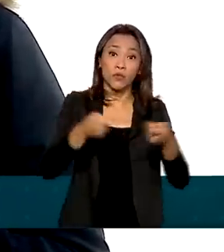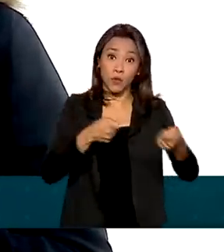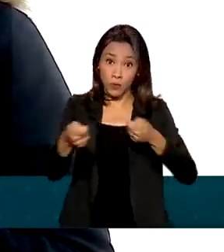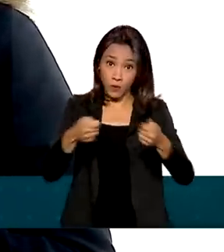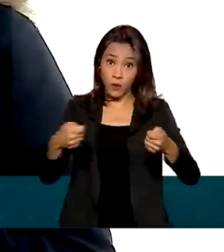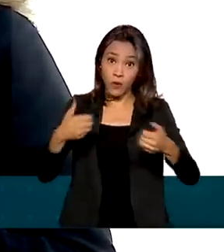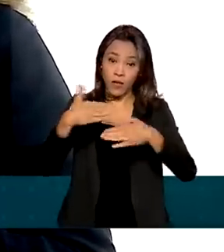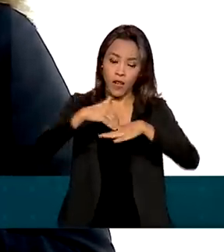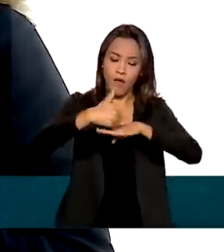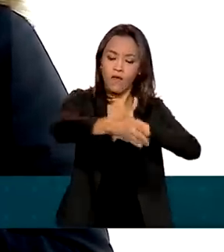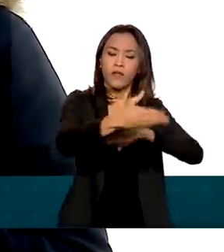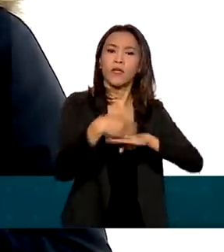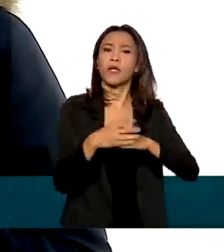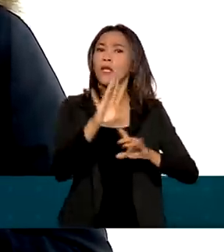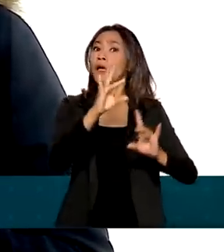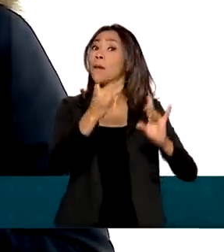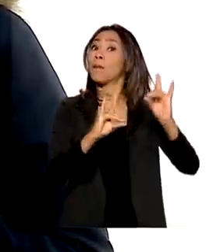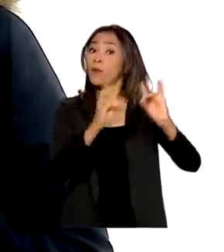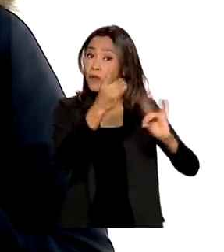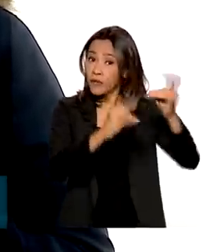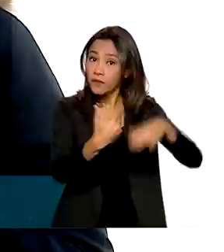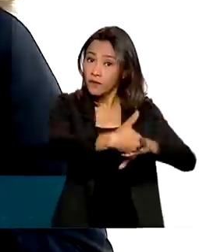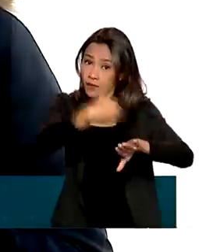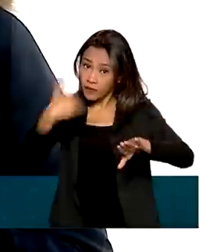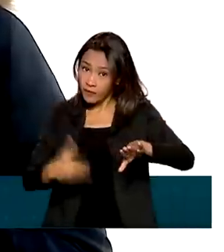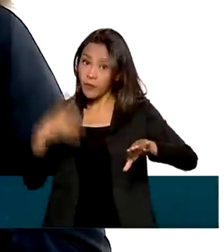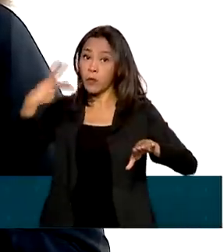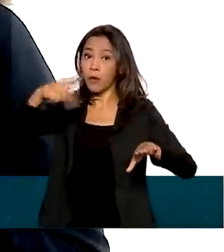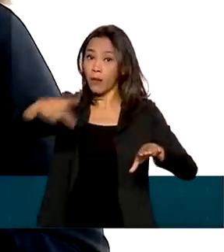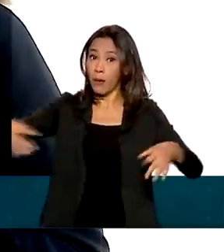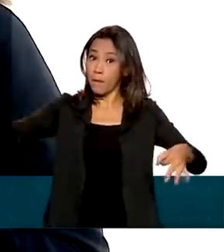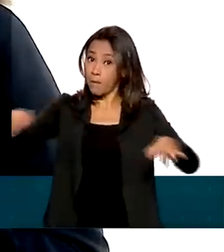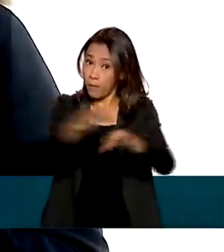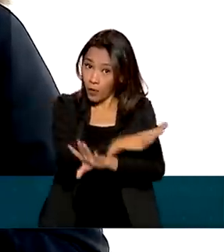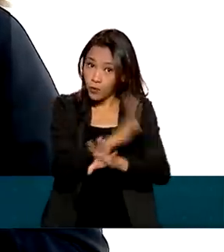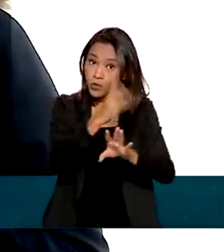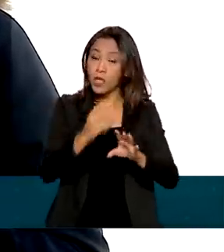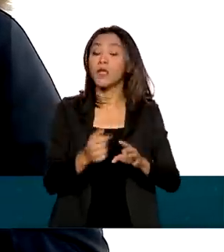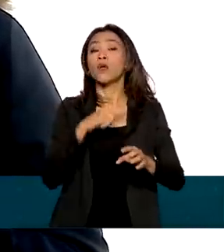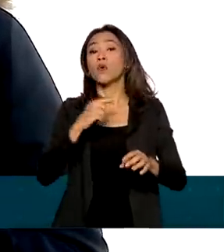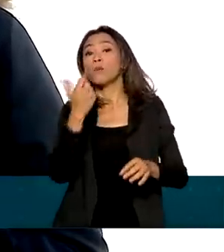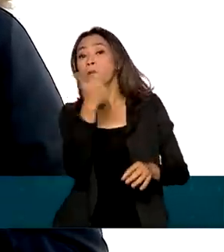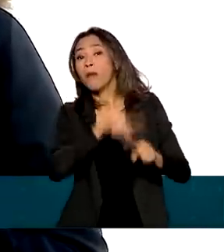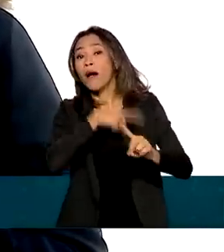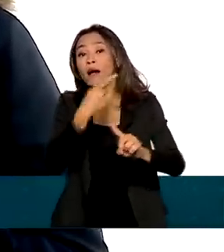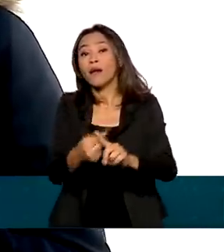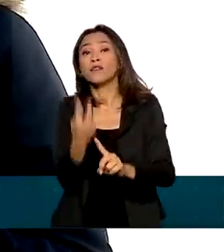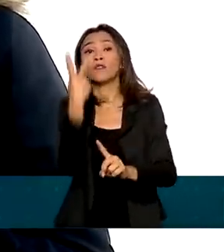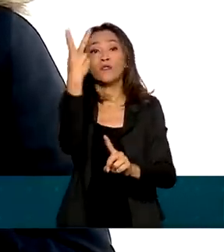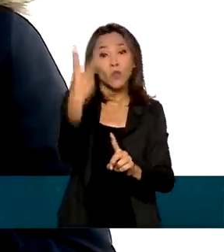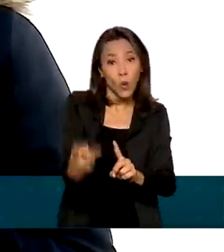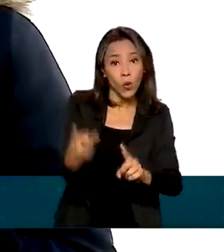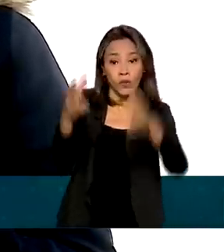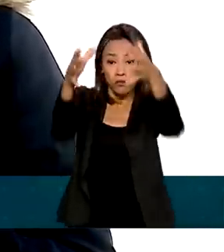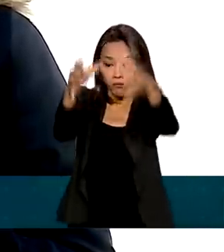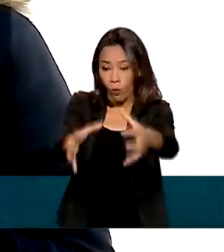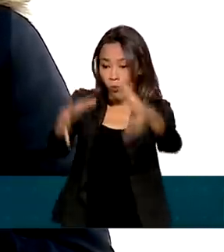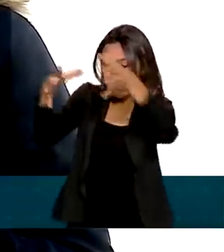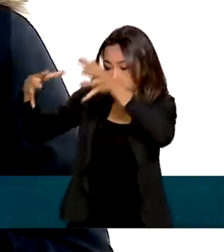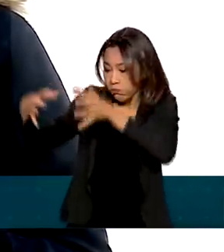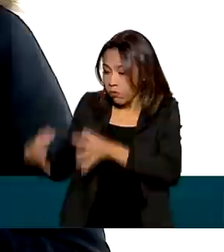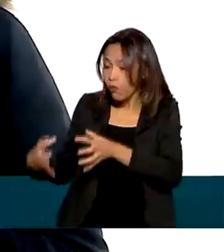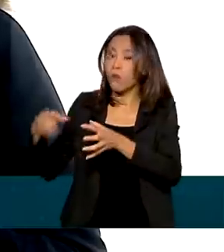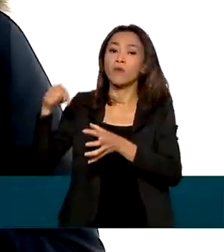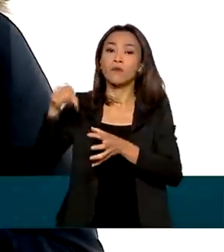na fronteira com a Bolívia e o Paraguai a ficar pronto. Os outros dois radares desse tipo estão instalados nas